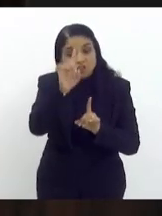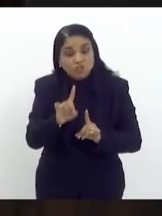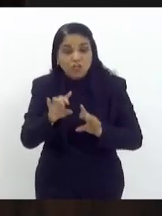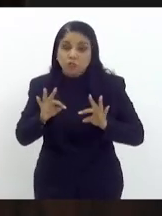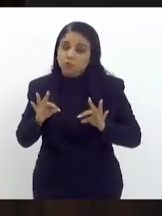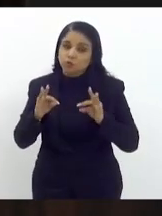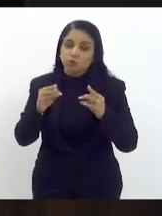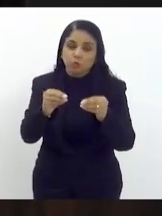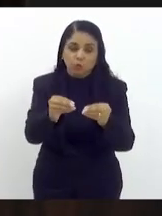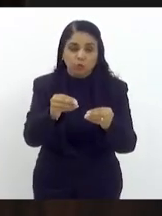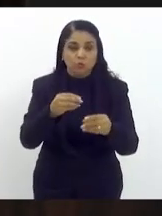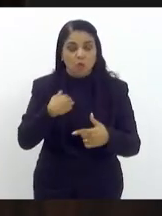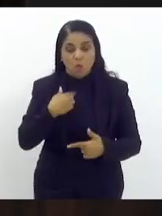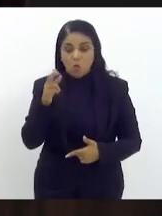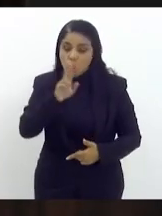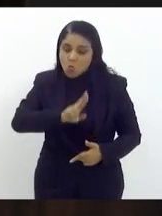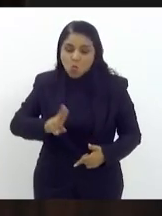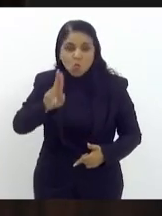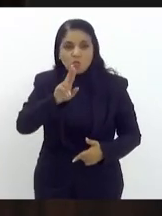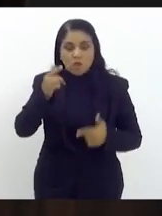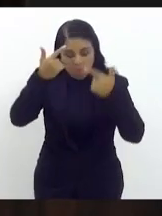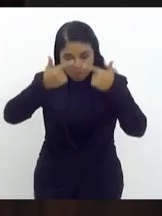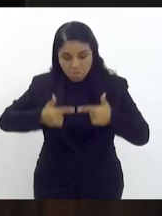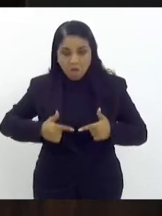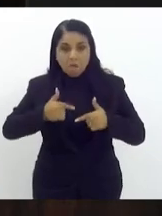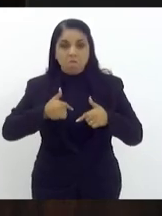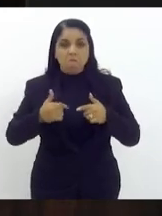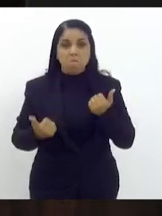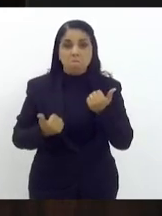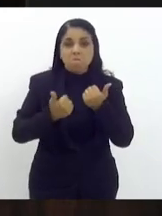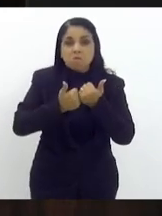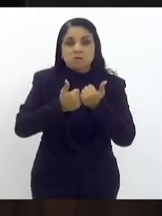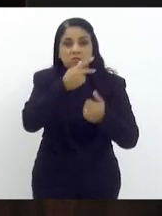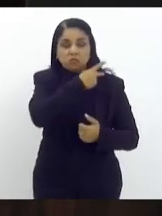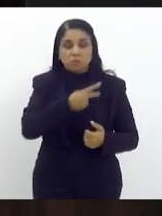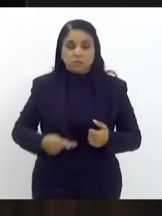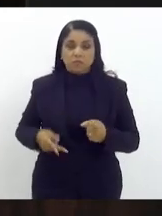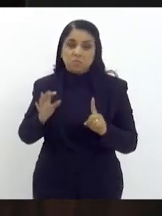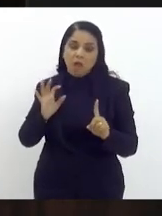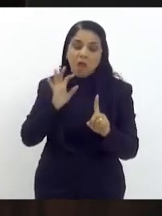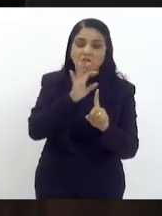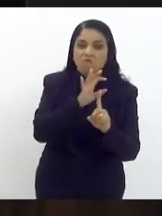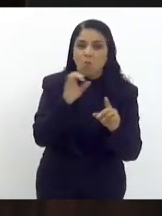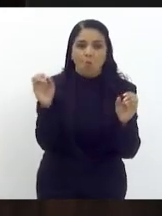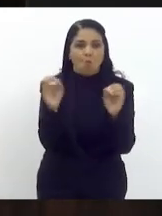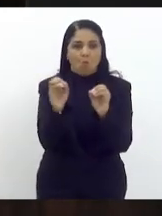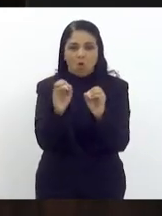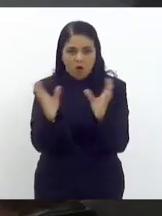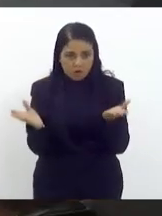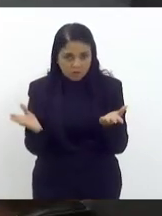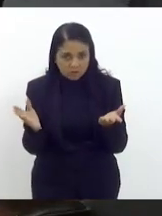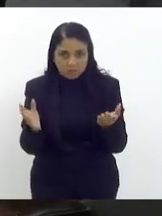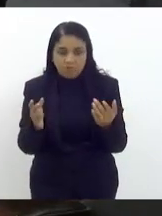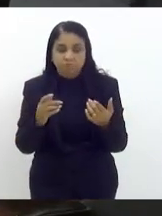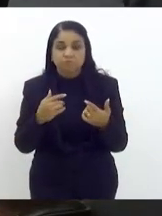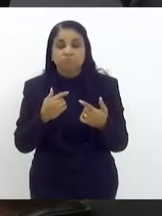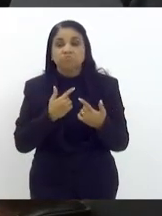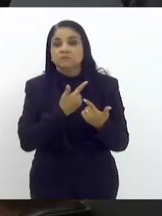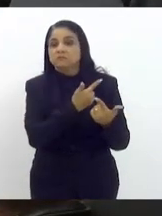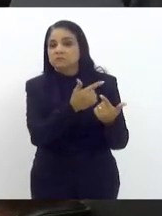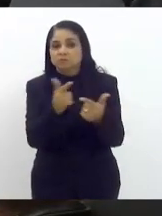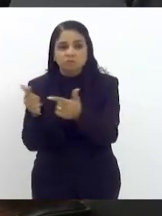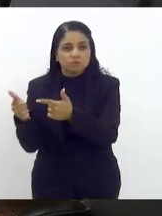usarei aqui minha posição enquanto presidente de convencimento de quem quer que seja não havendo mais